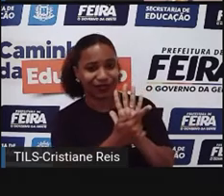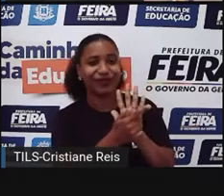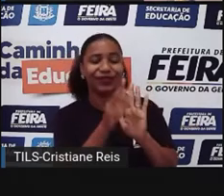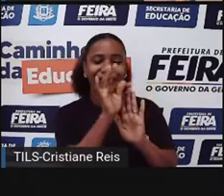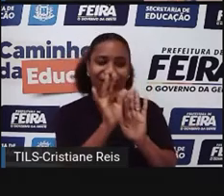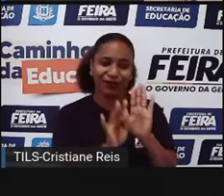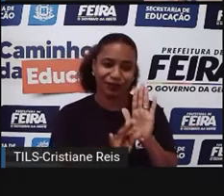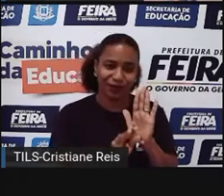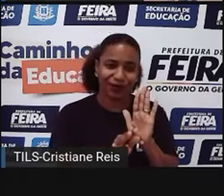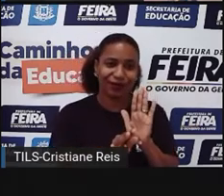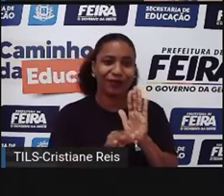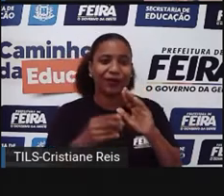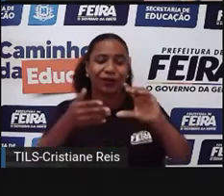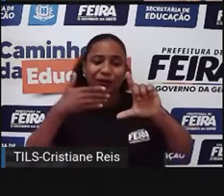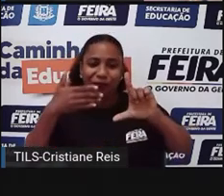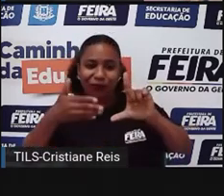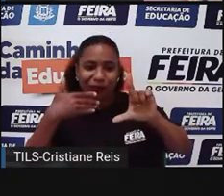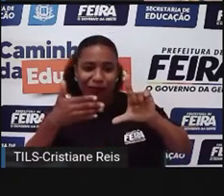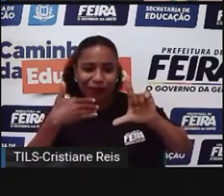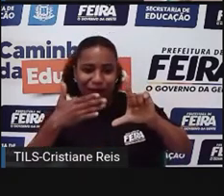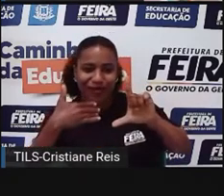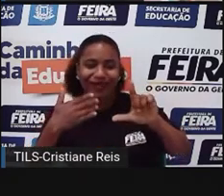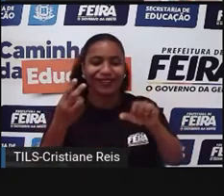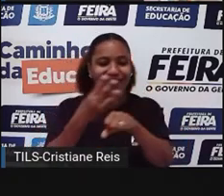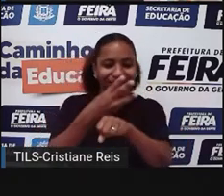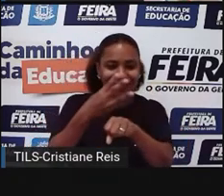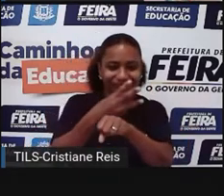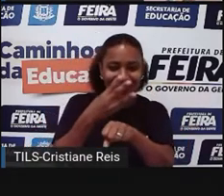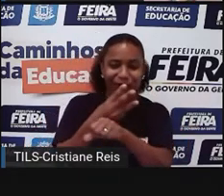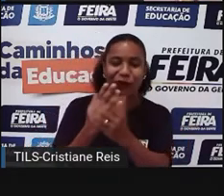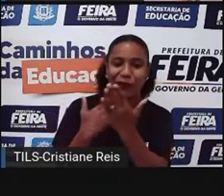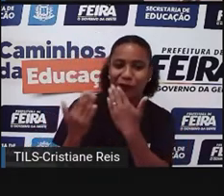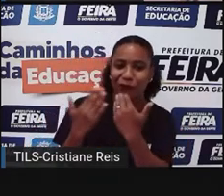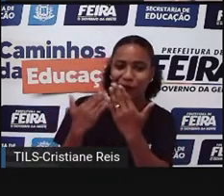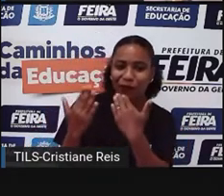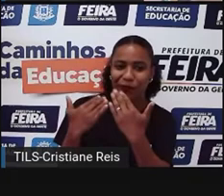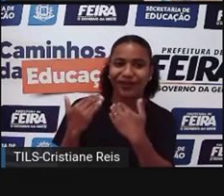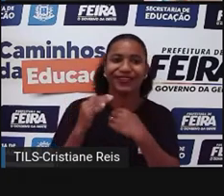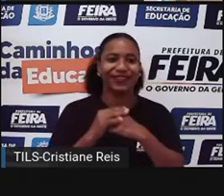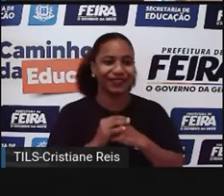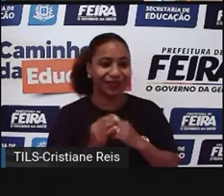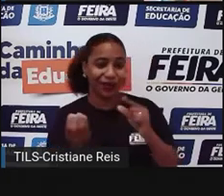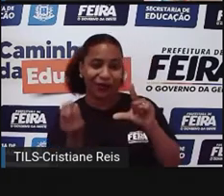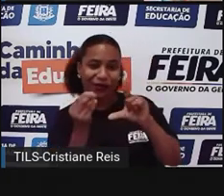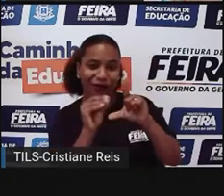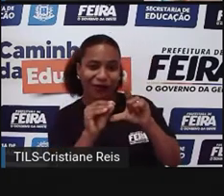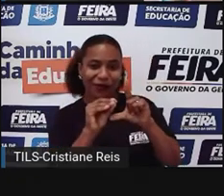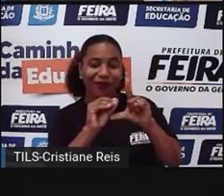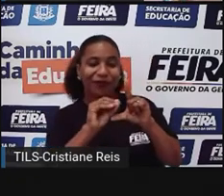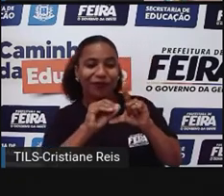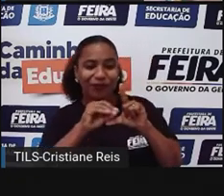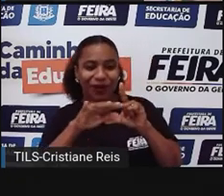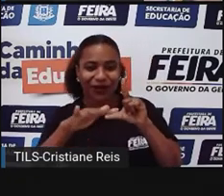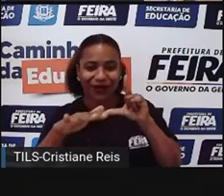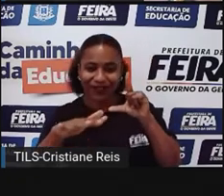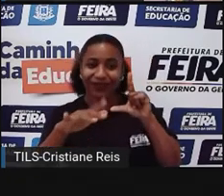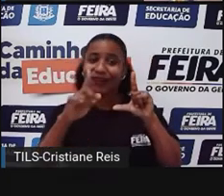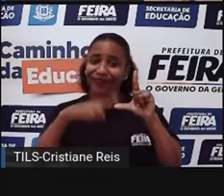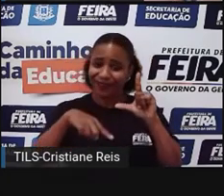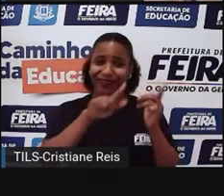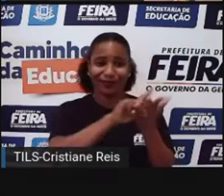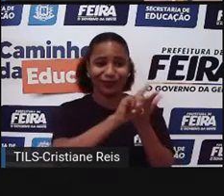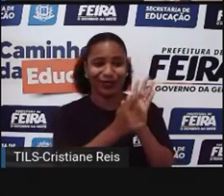um bate-papo no WhatsApp, é um gênero. Um blog é um gênero. Um vídeo, né?